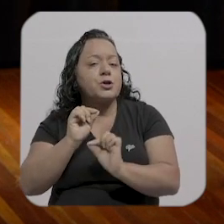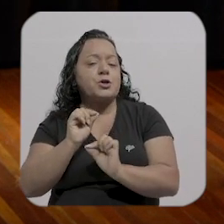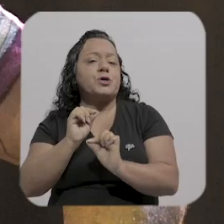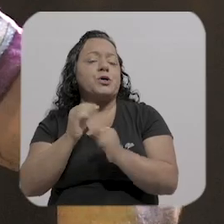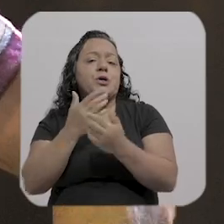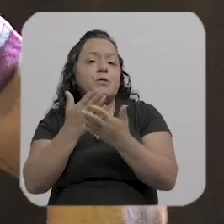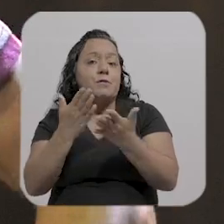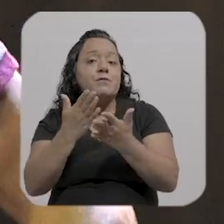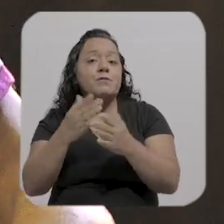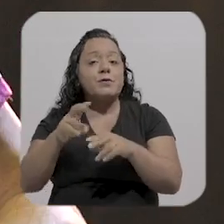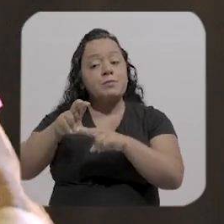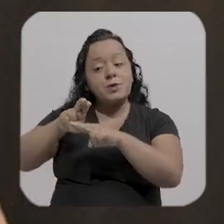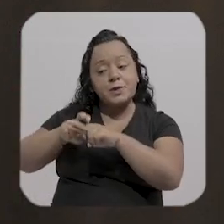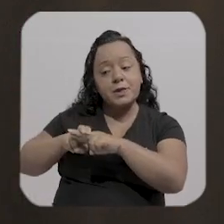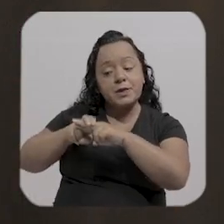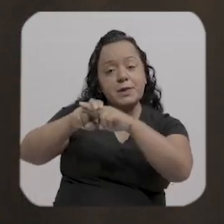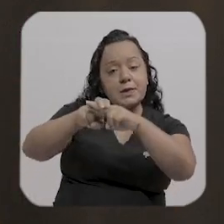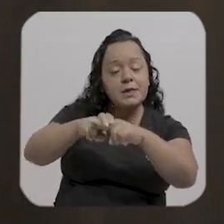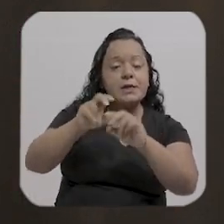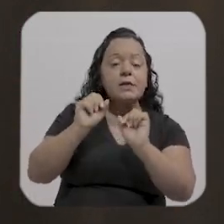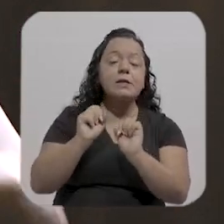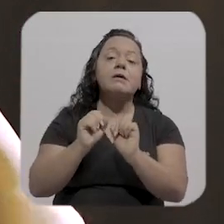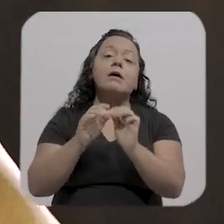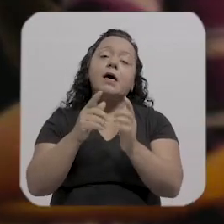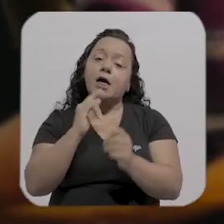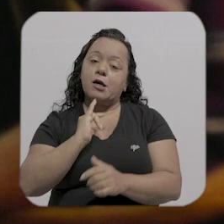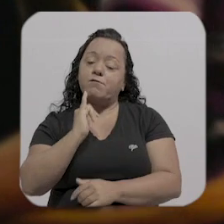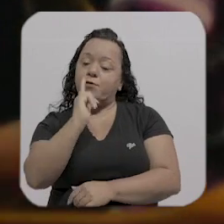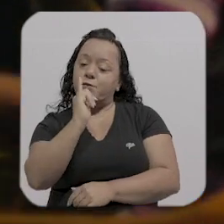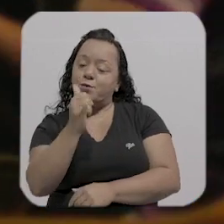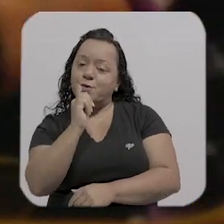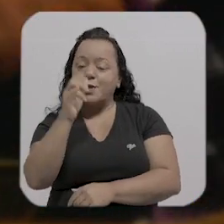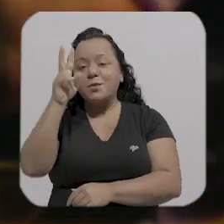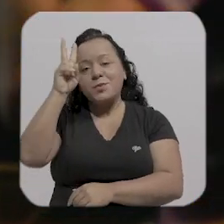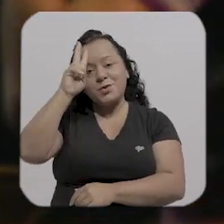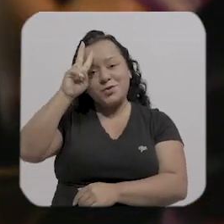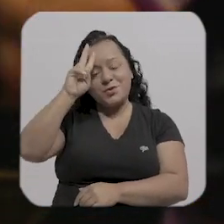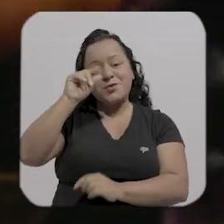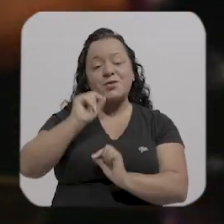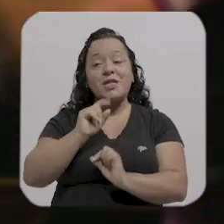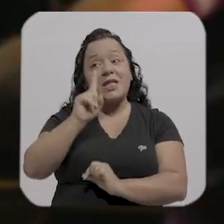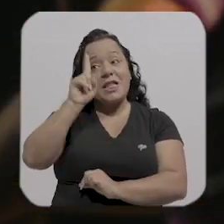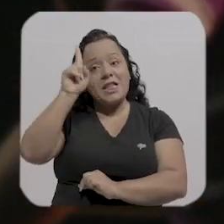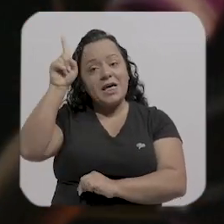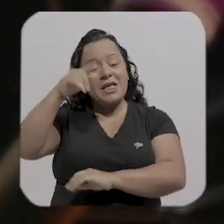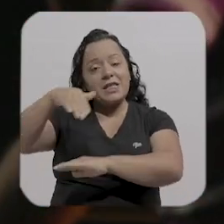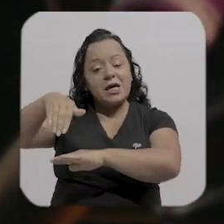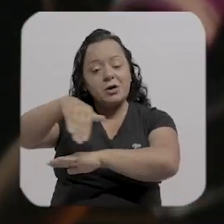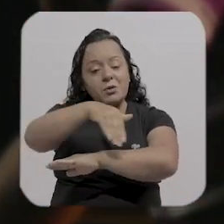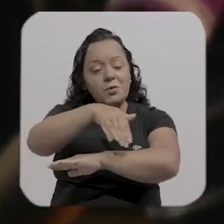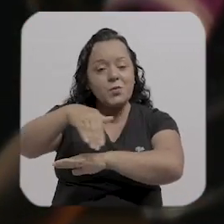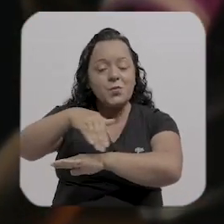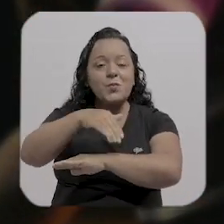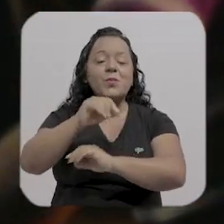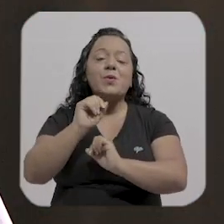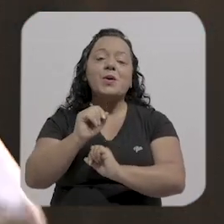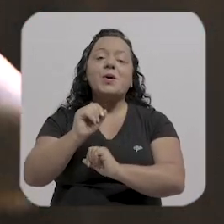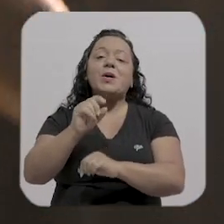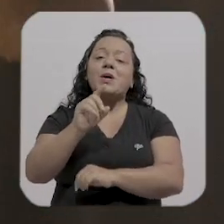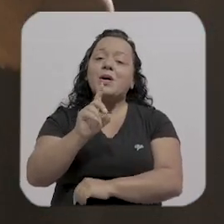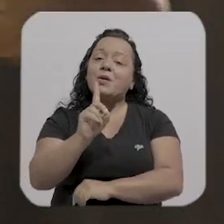contar uma história. E isso virou um ritual, eu botava a cadeira na frente, lá na calçada, ali na Dom Pedro II, com a Terreira Aranha,